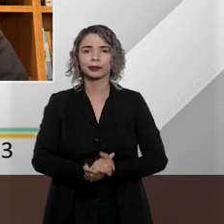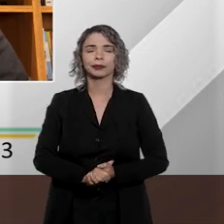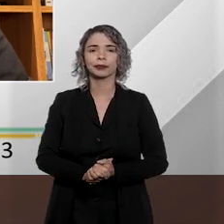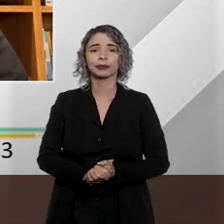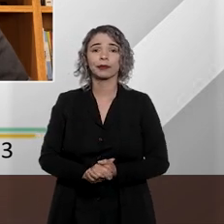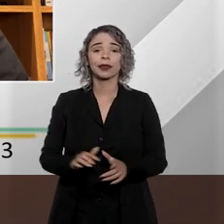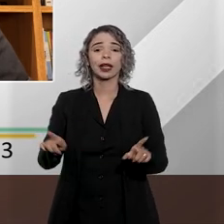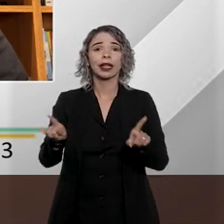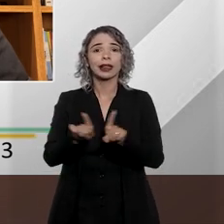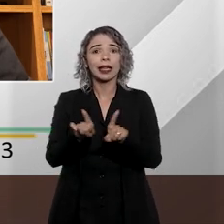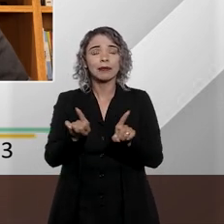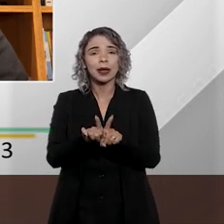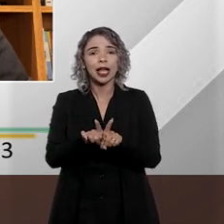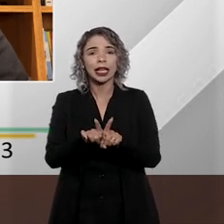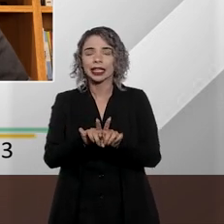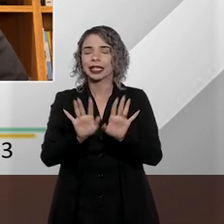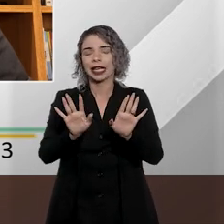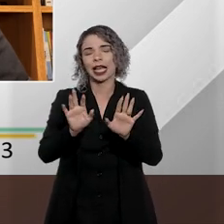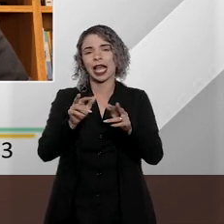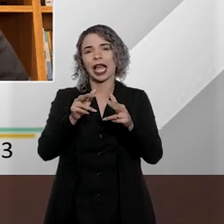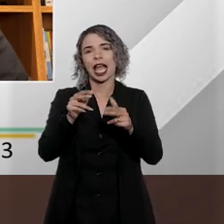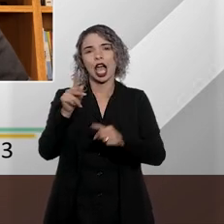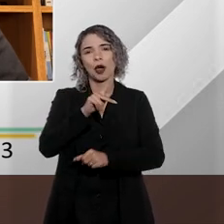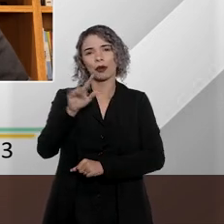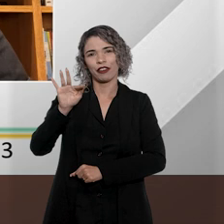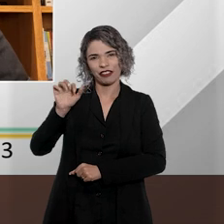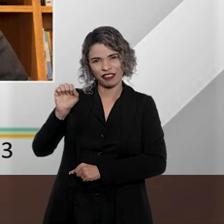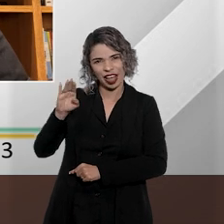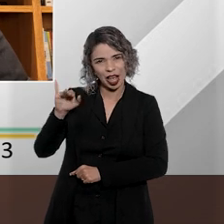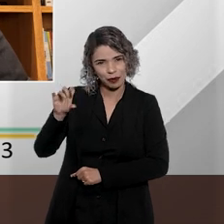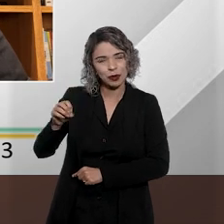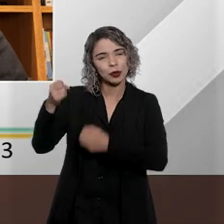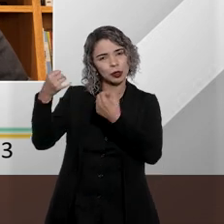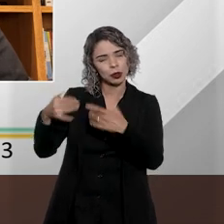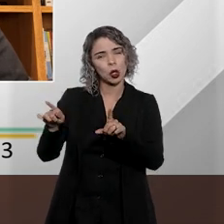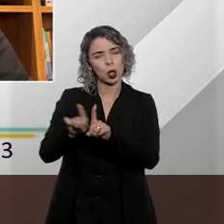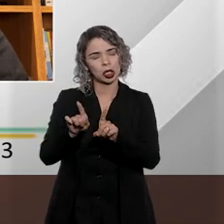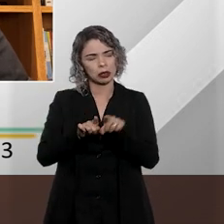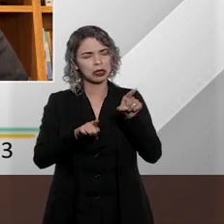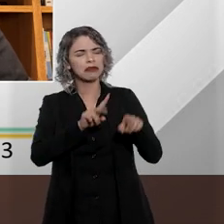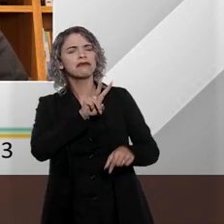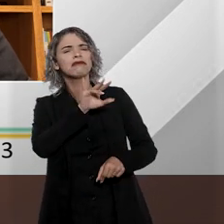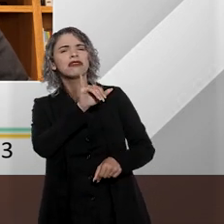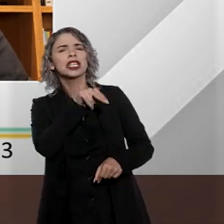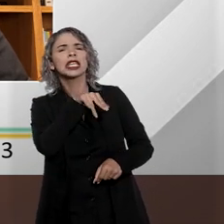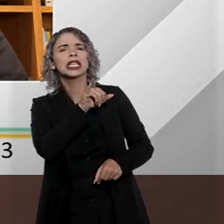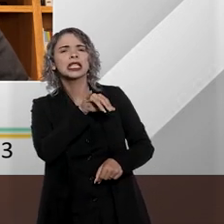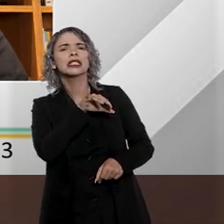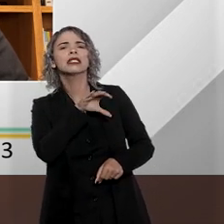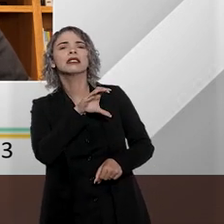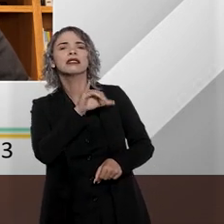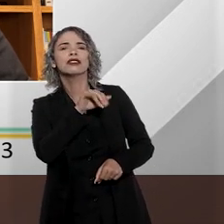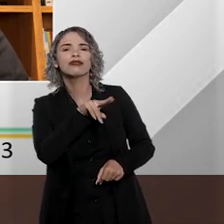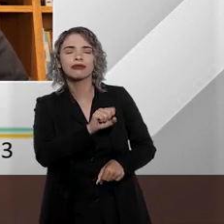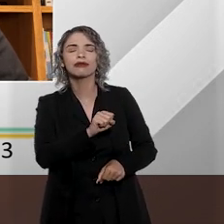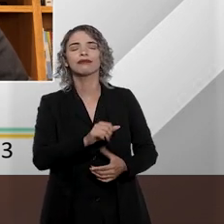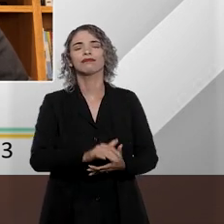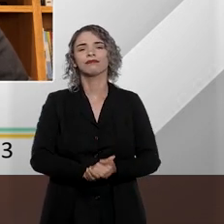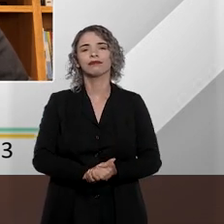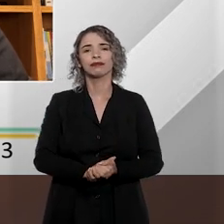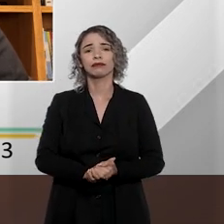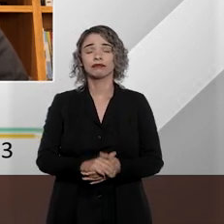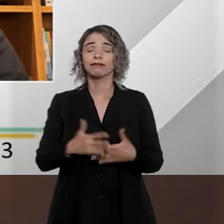E diante também do apurado que o professor Fábio bem se referiu, bem destacou. Ah, com certeza. O professor Fábio é sempre uma